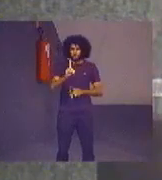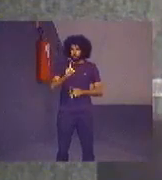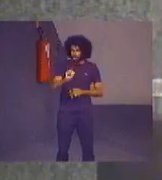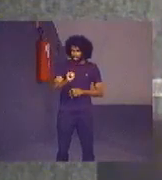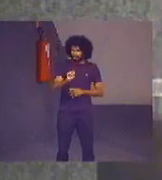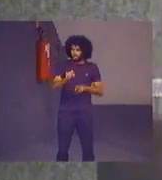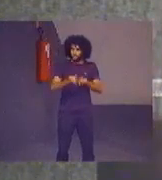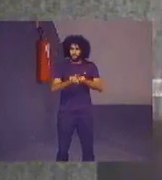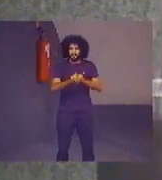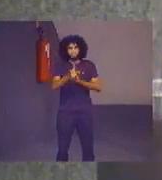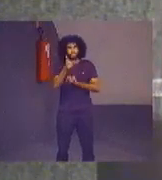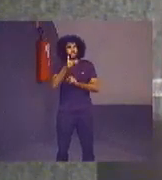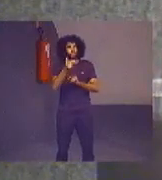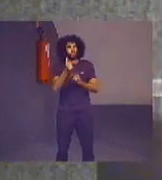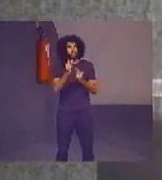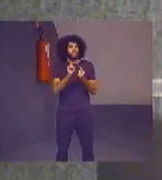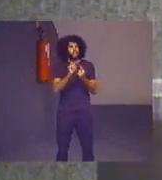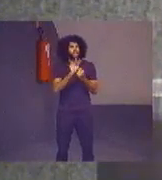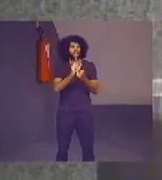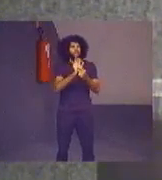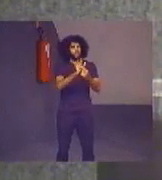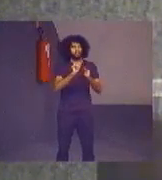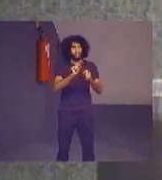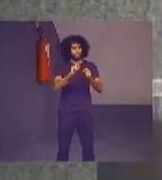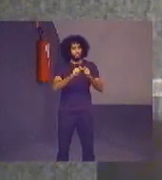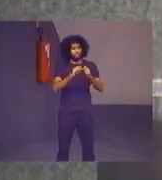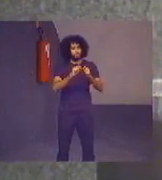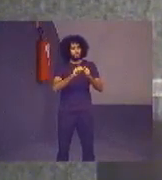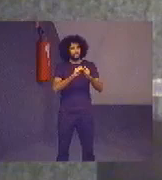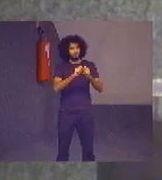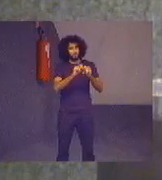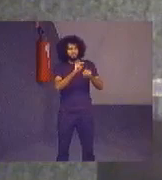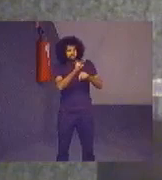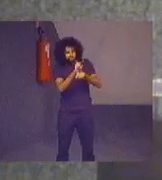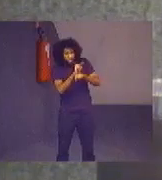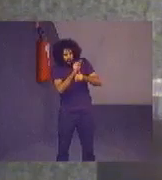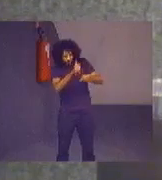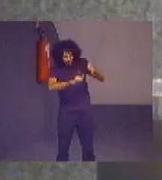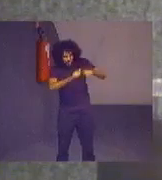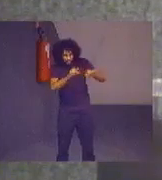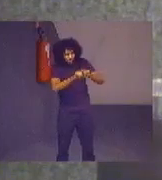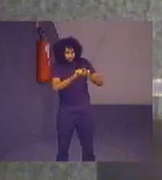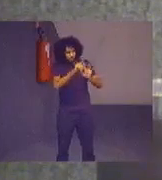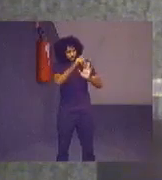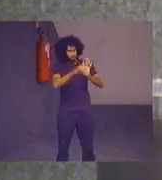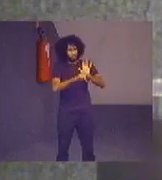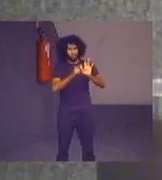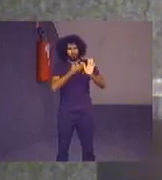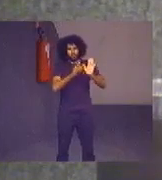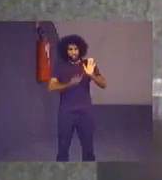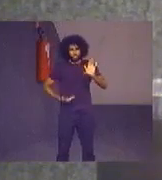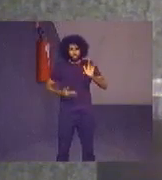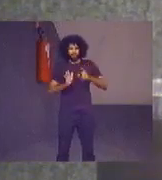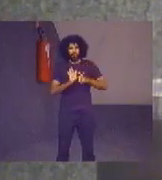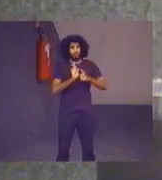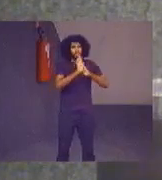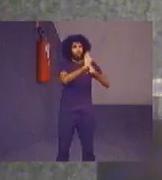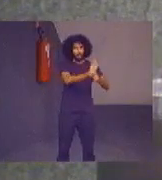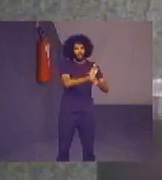segunda abordagem é realizar auditorias operacionais em programas do governo que contribuam para os ODS.